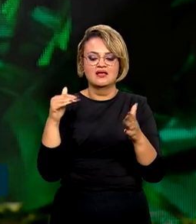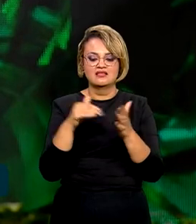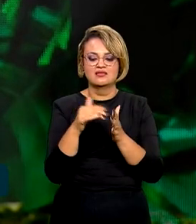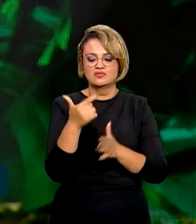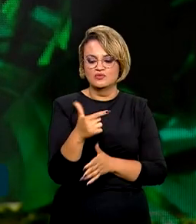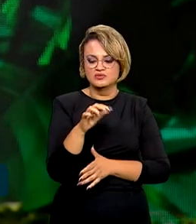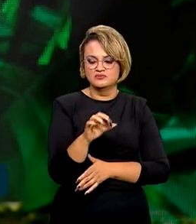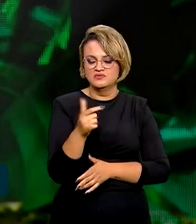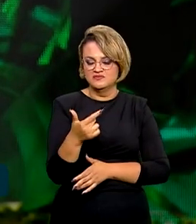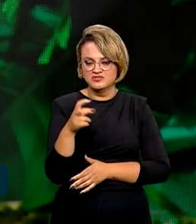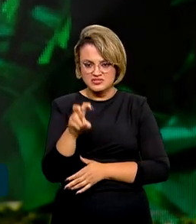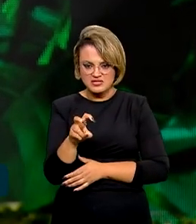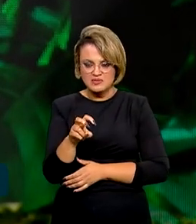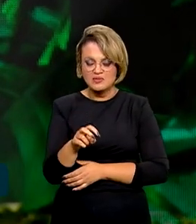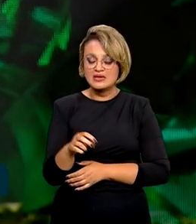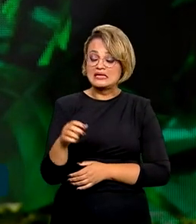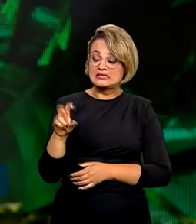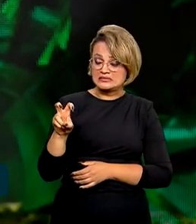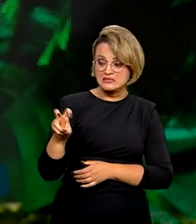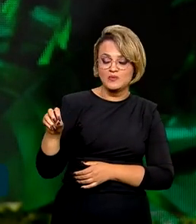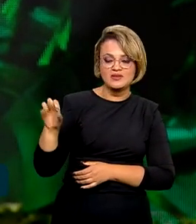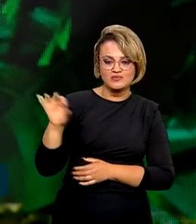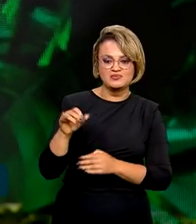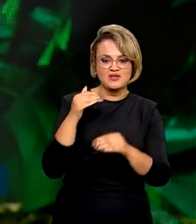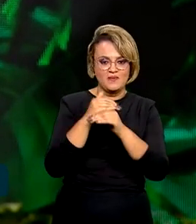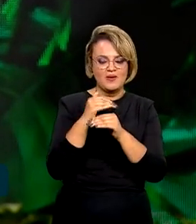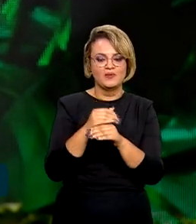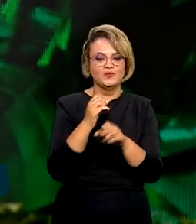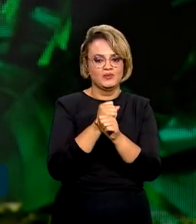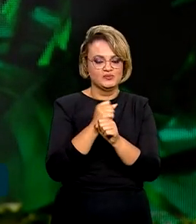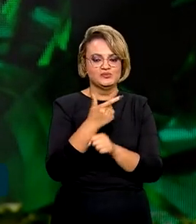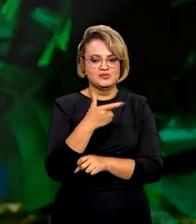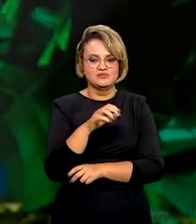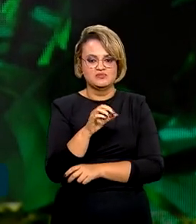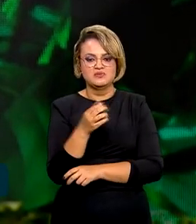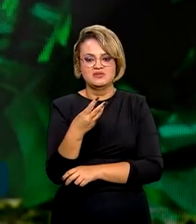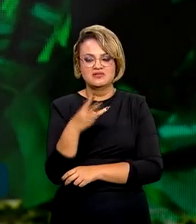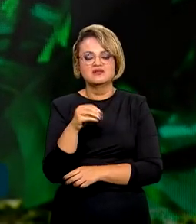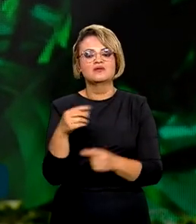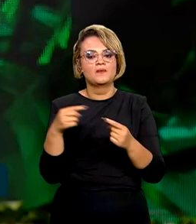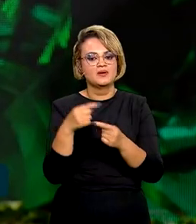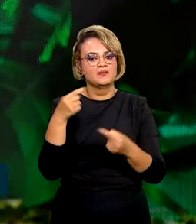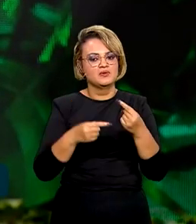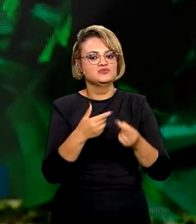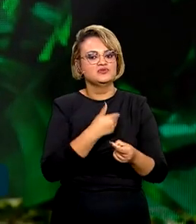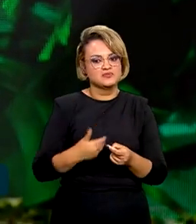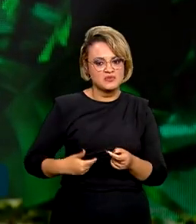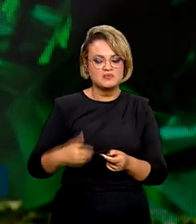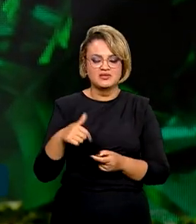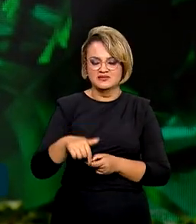e 50% em 2030, dialogam diretamente com as políticas públicas em curso no nosso Ministério.